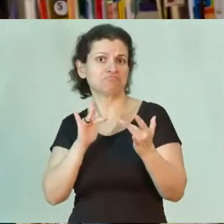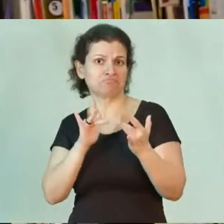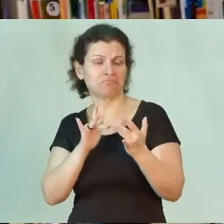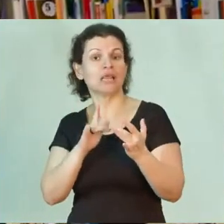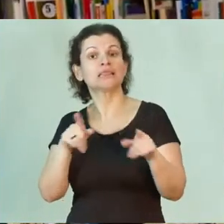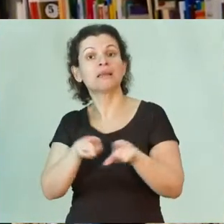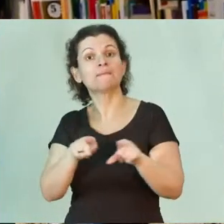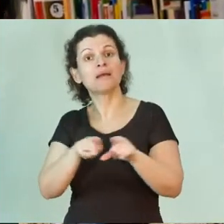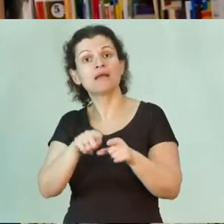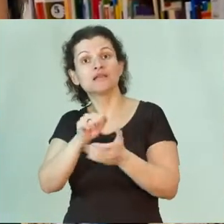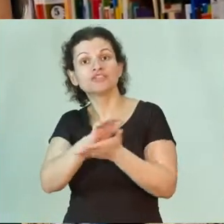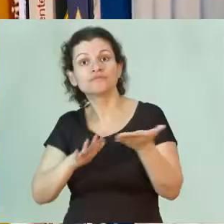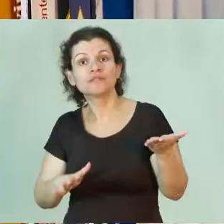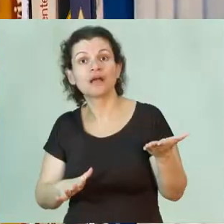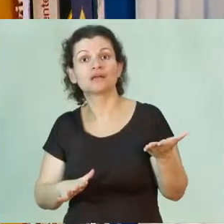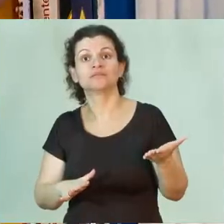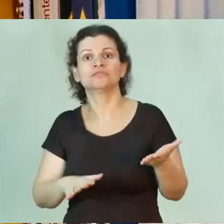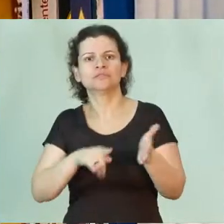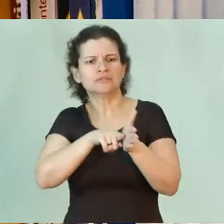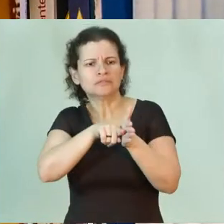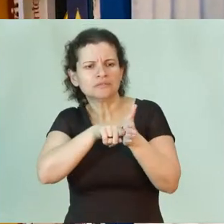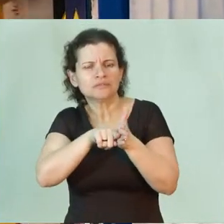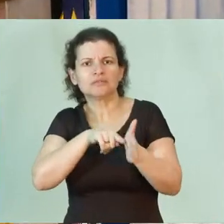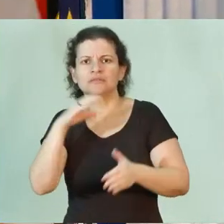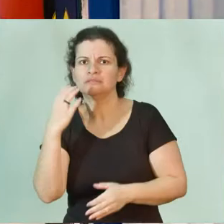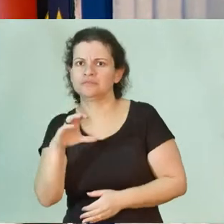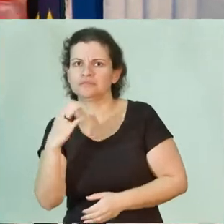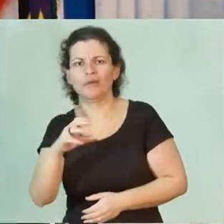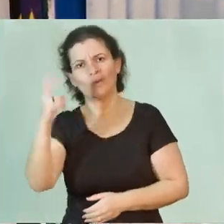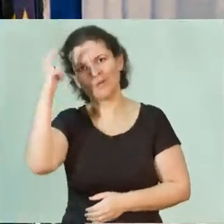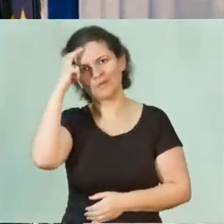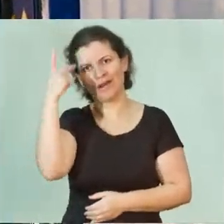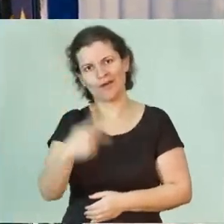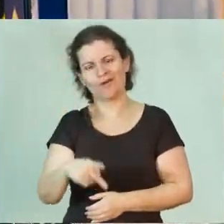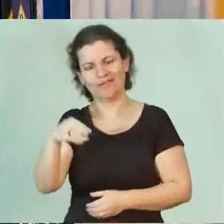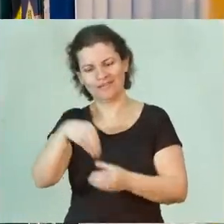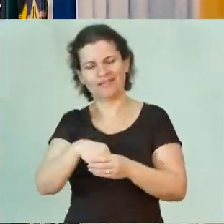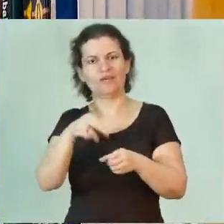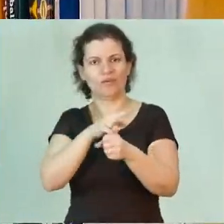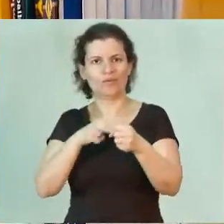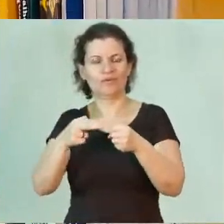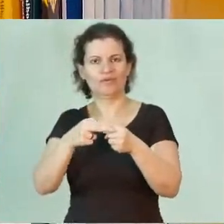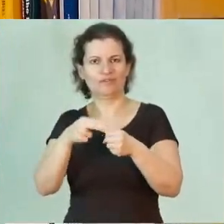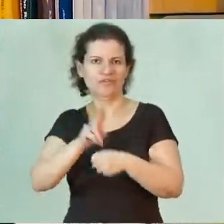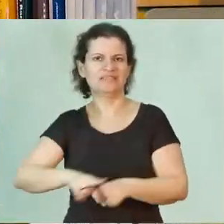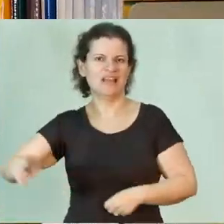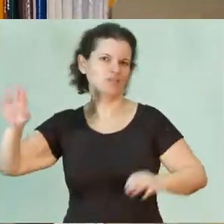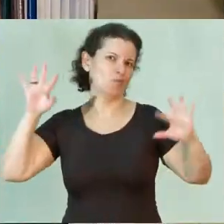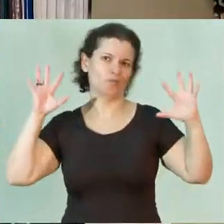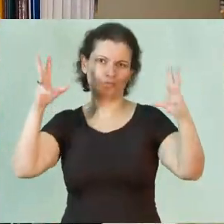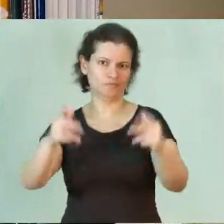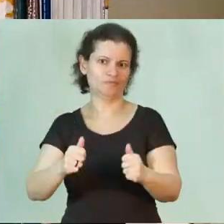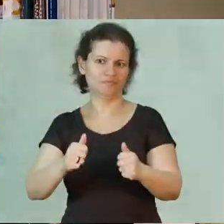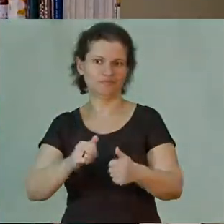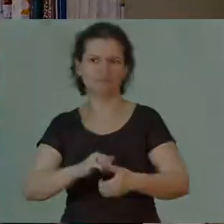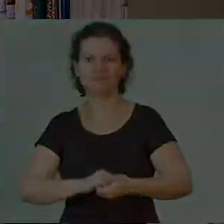e nas atividades científicas e culturais da universidade como um todo.